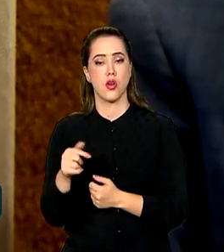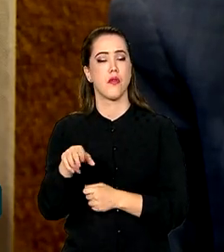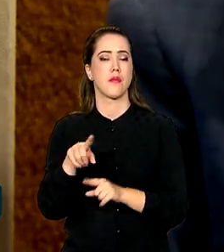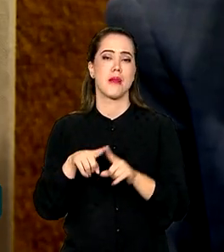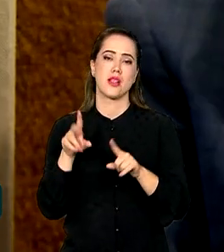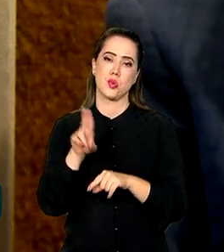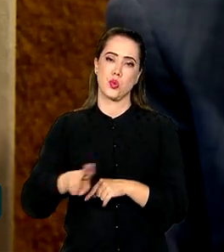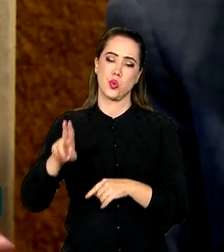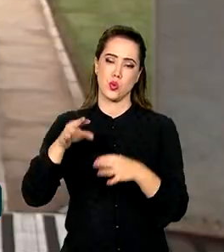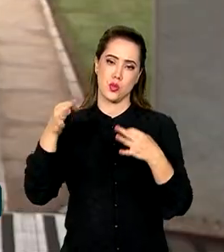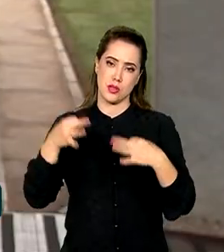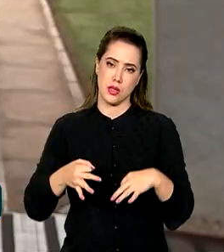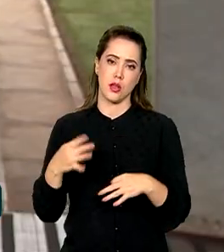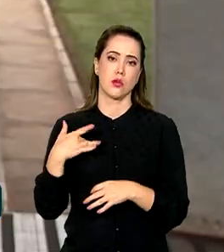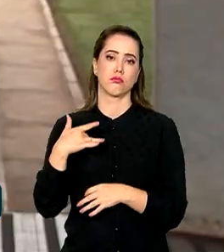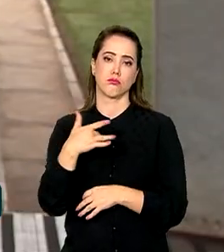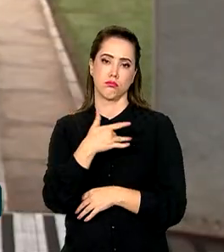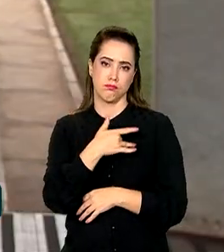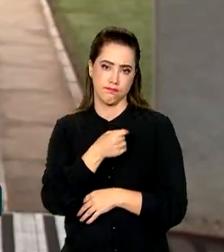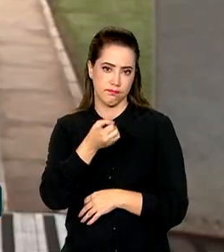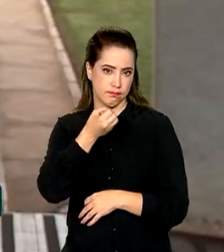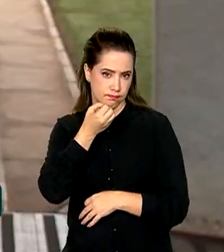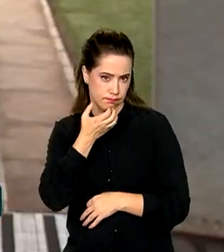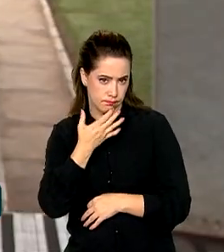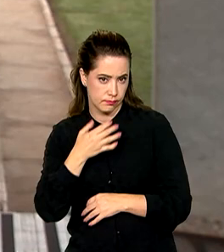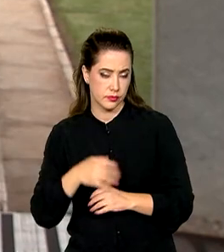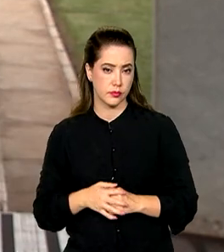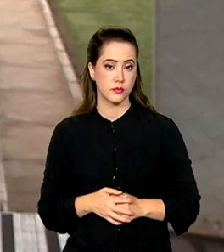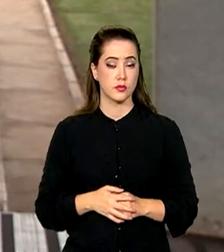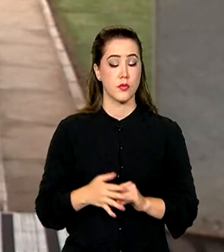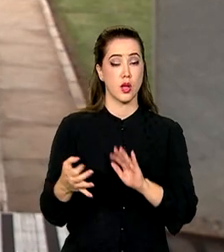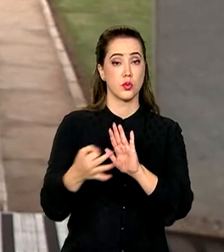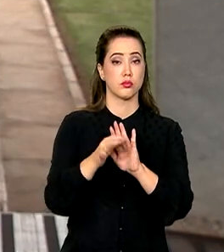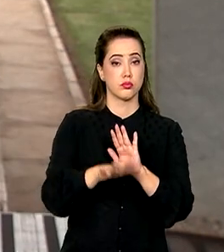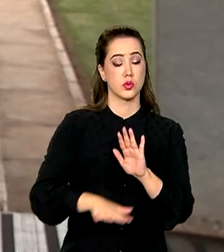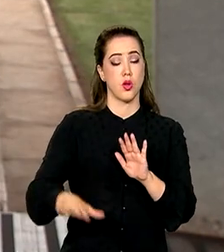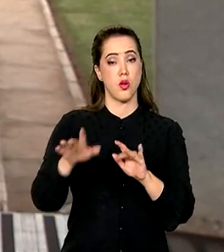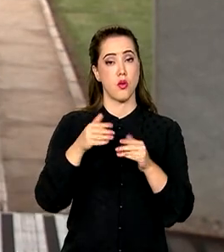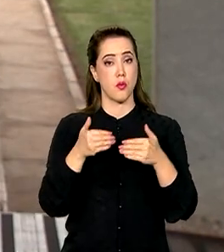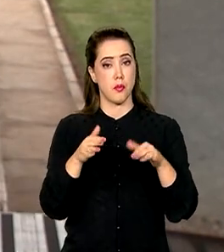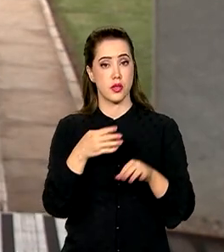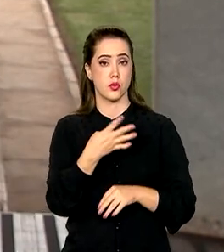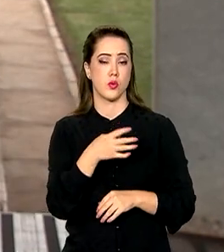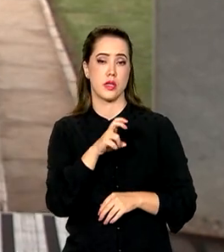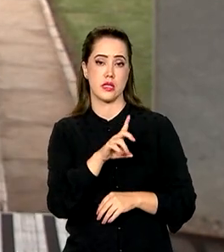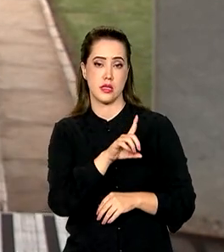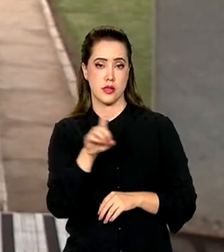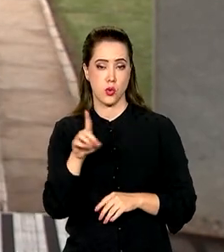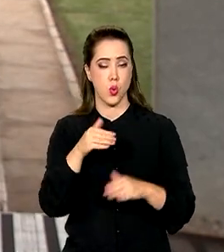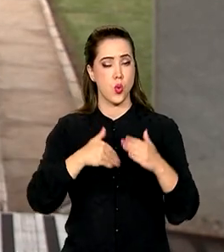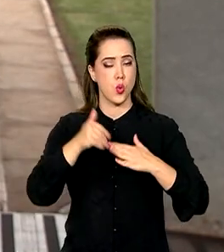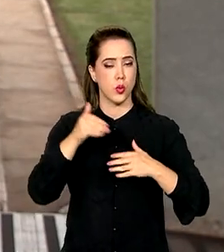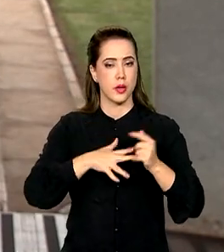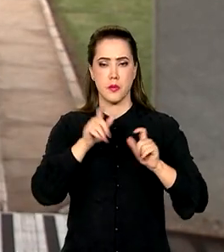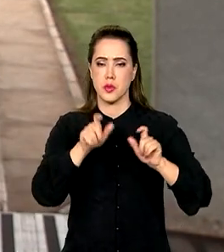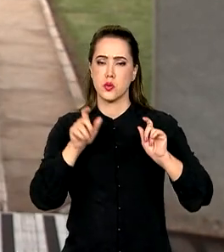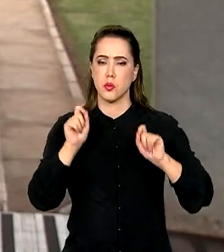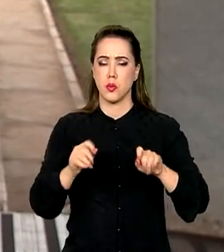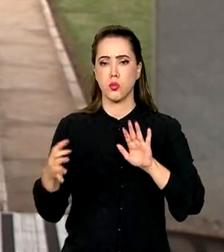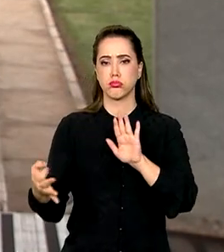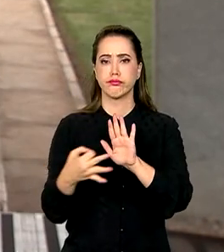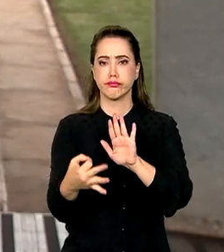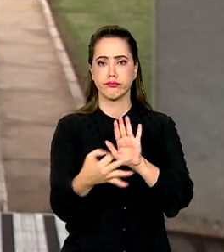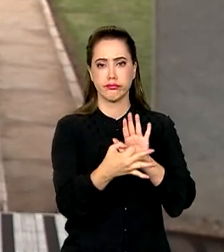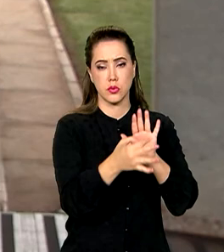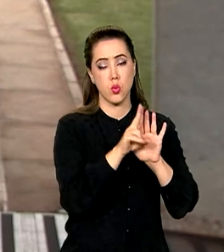saudável da tecnologia. A consulta pública estará disponível por 45 dias. Qualquer pessoa pode opinar